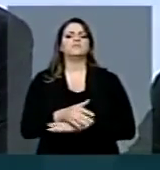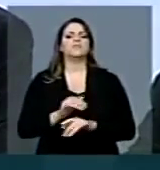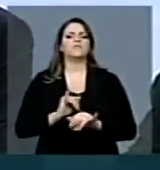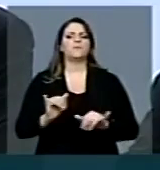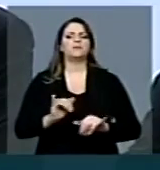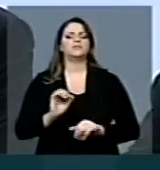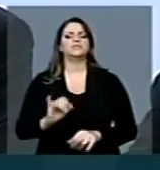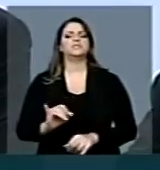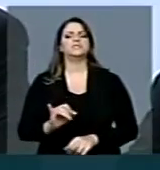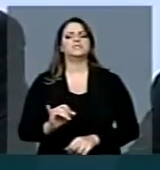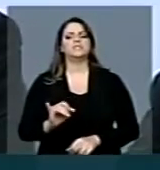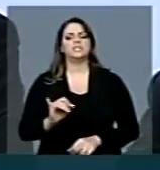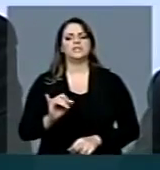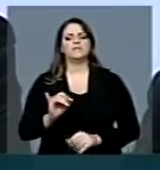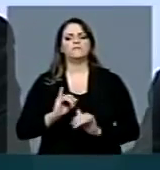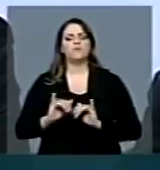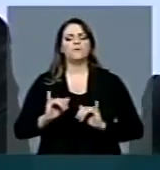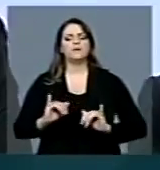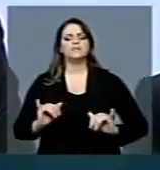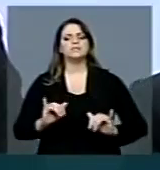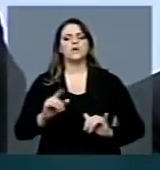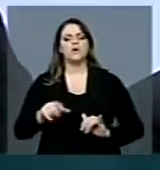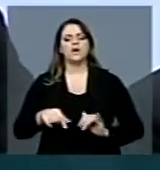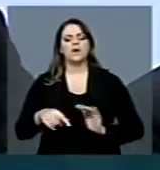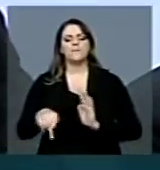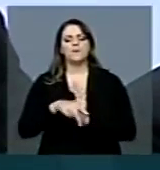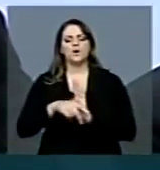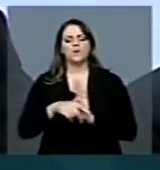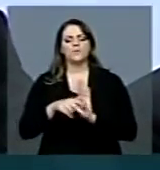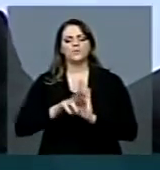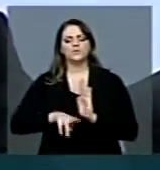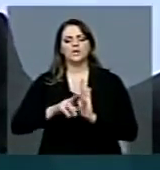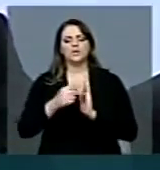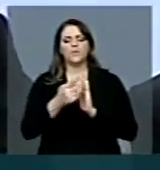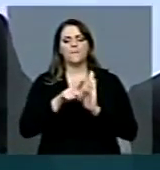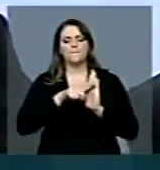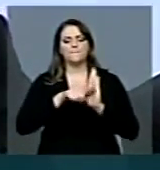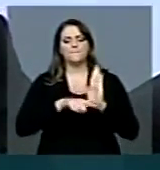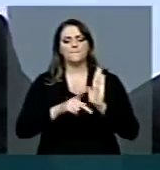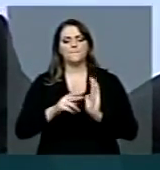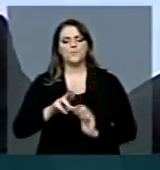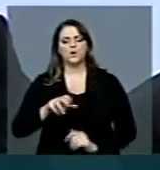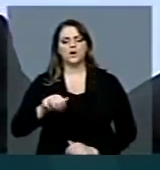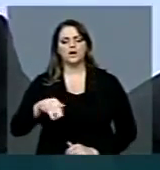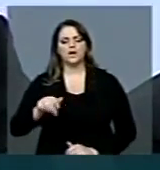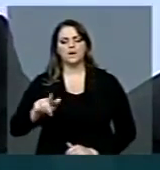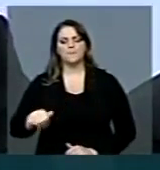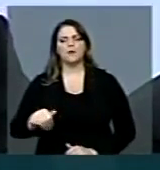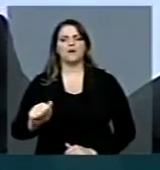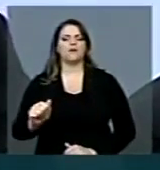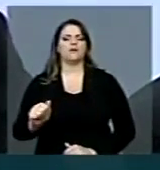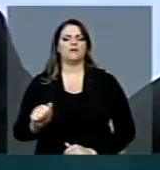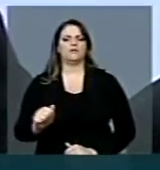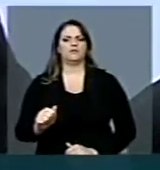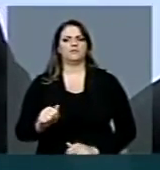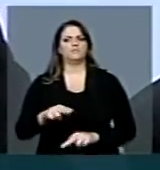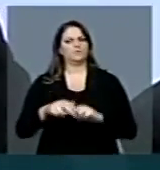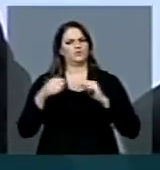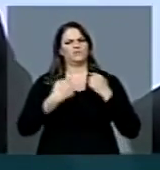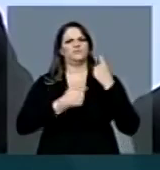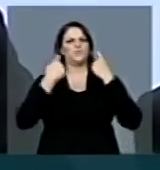esses dados fornecidos a partir desse programa. E isso também nos preocupa muito.